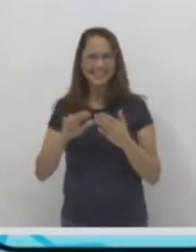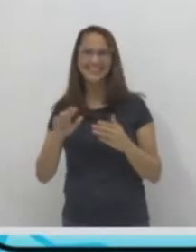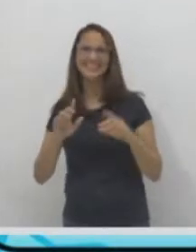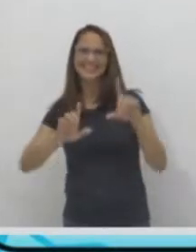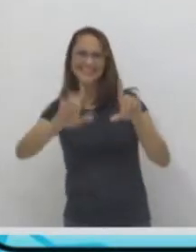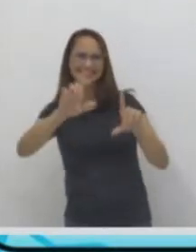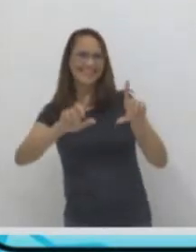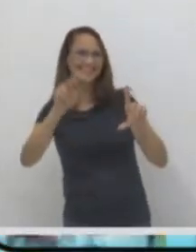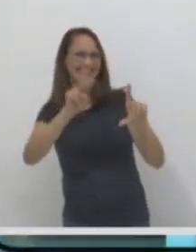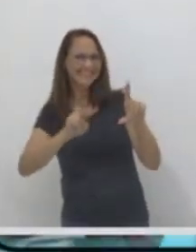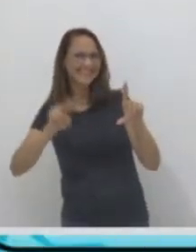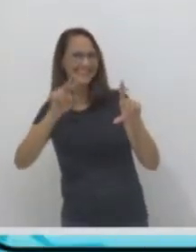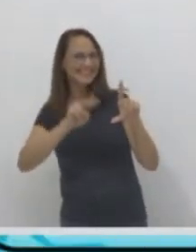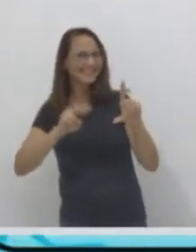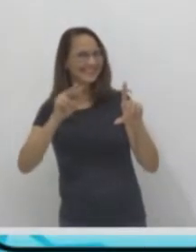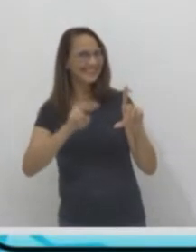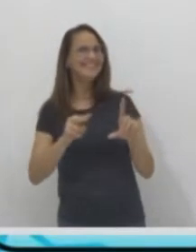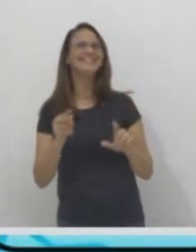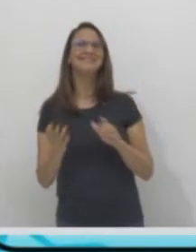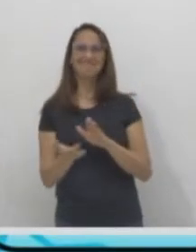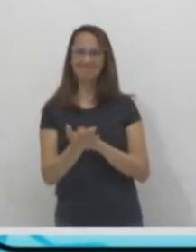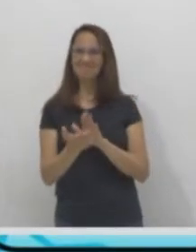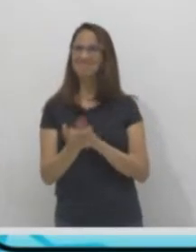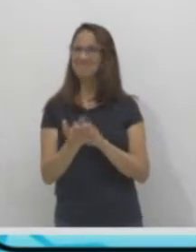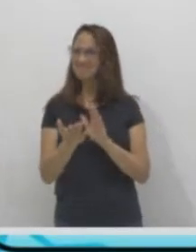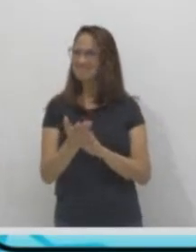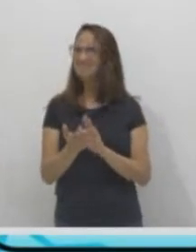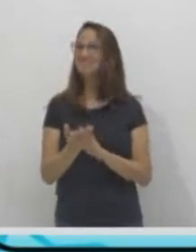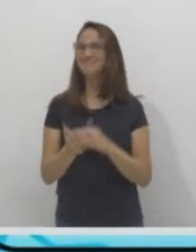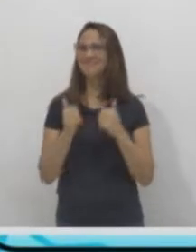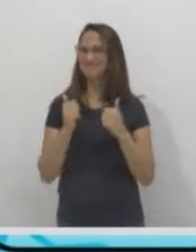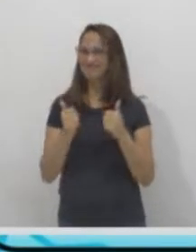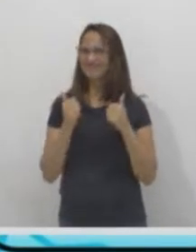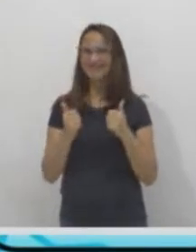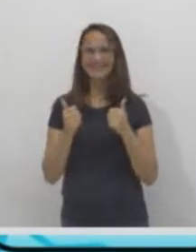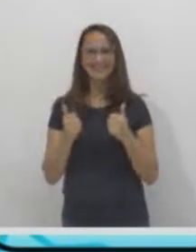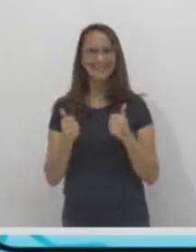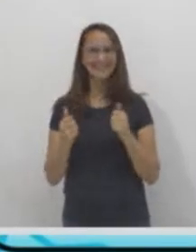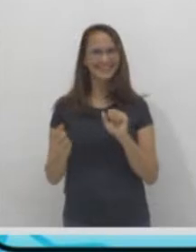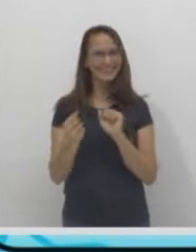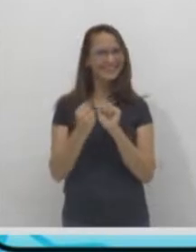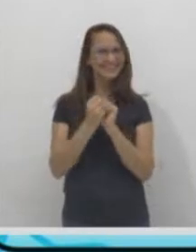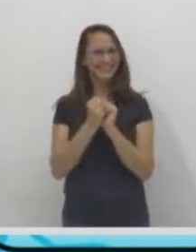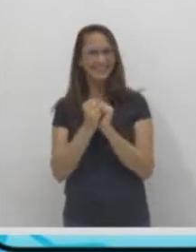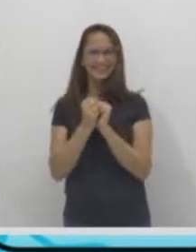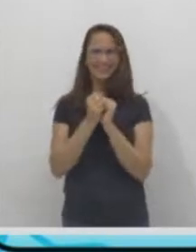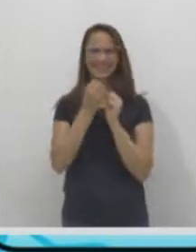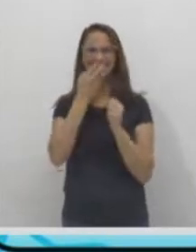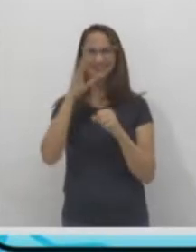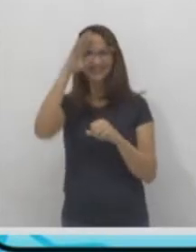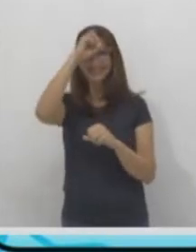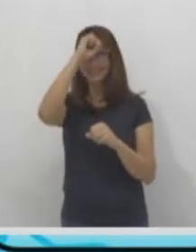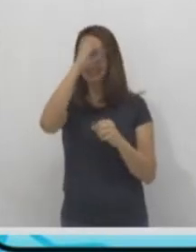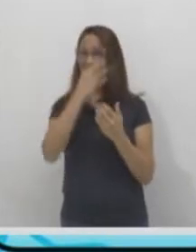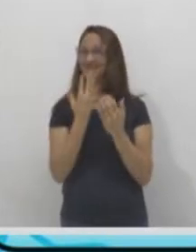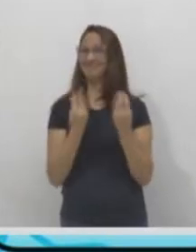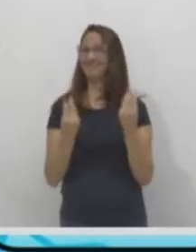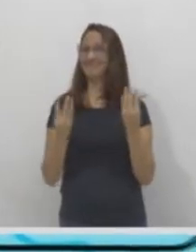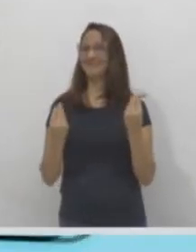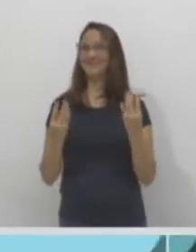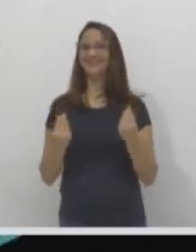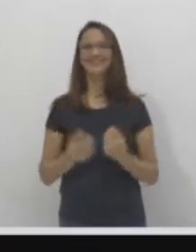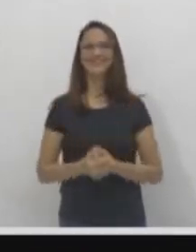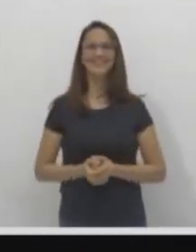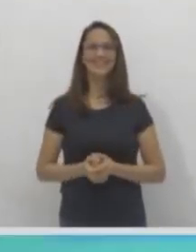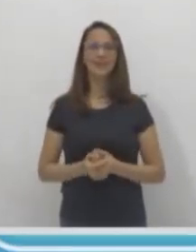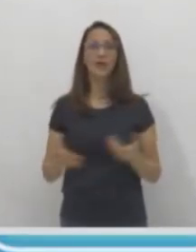Todo mundo aqui antenado, preparado para mais um dia que vai ser muita emoção e muito aprendizado, legal? E vamos começar